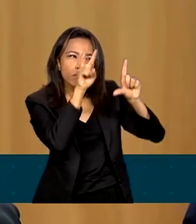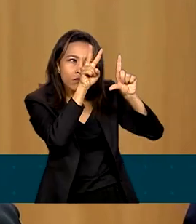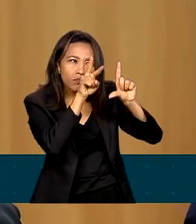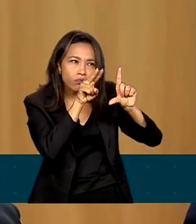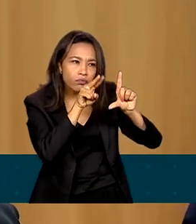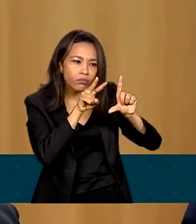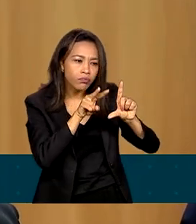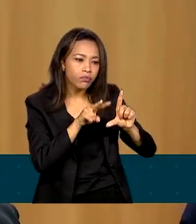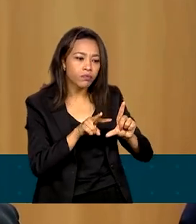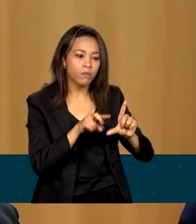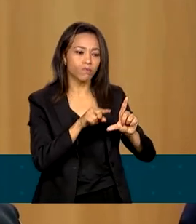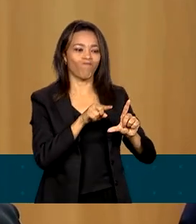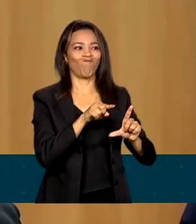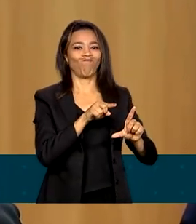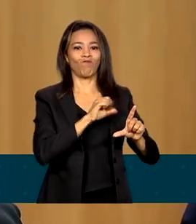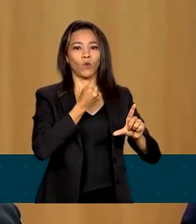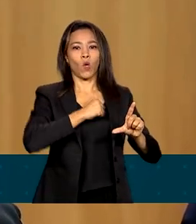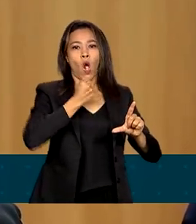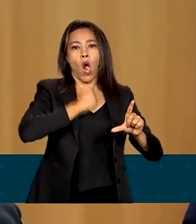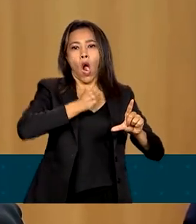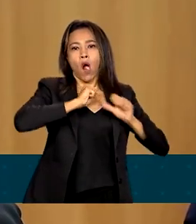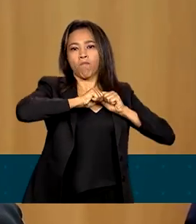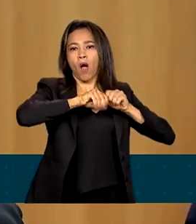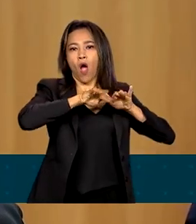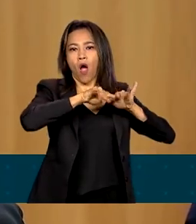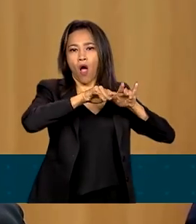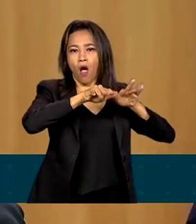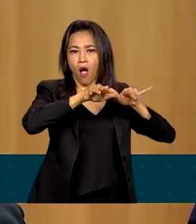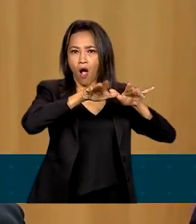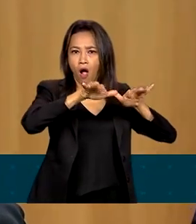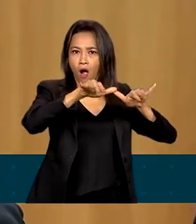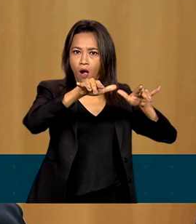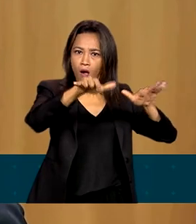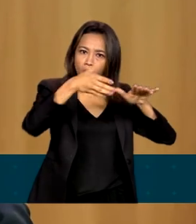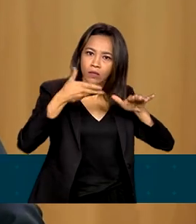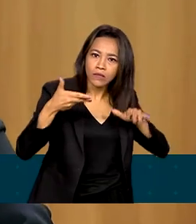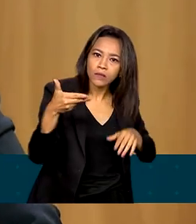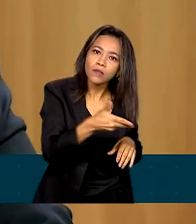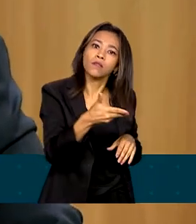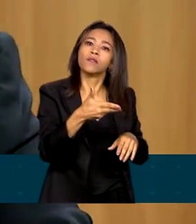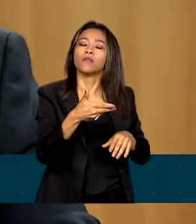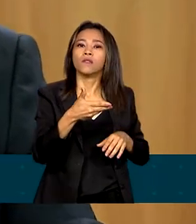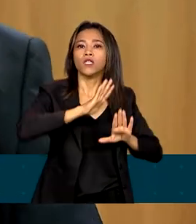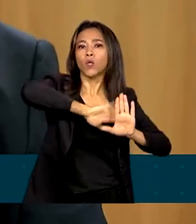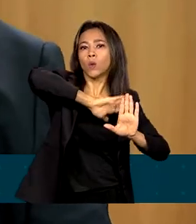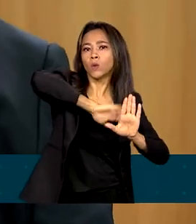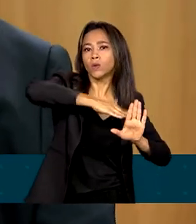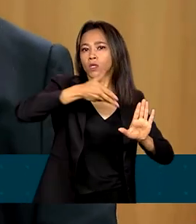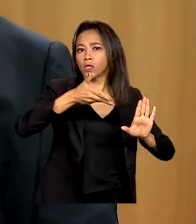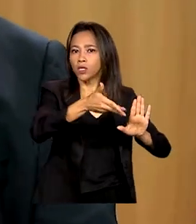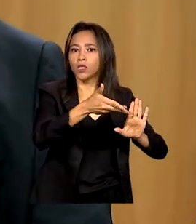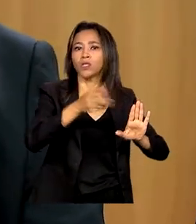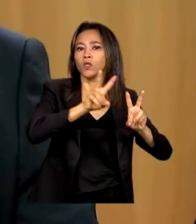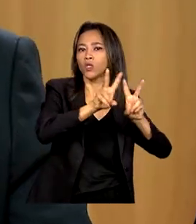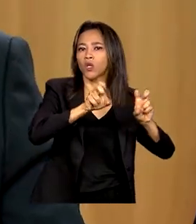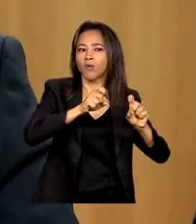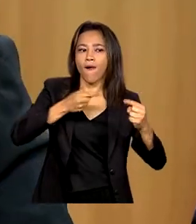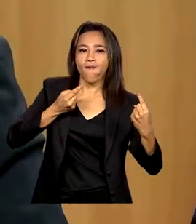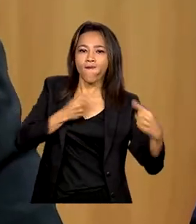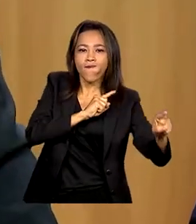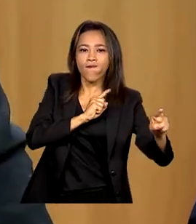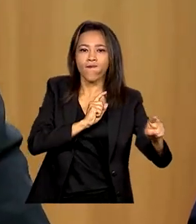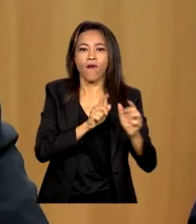eventualmente propagando, difundindo, fazendo apologia de ataques ou